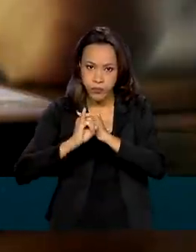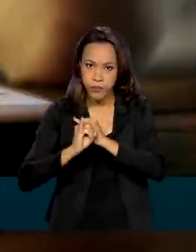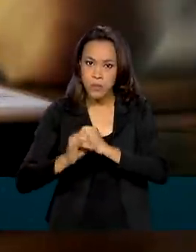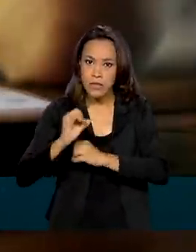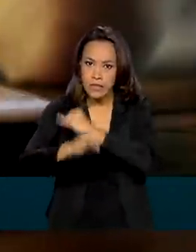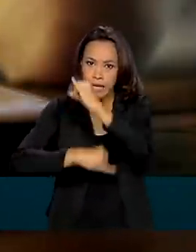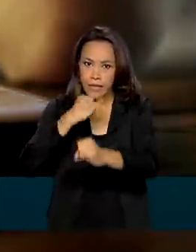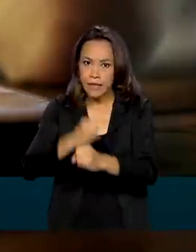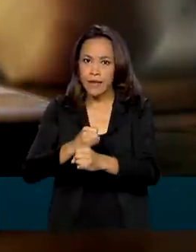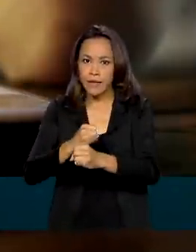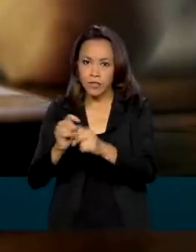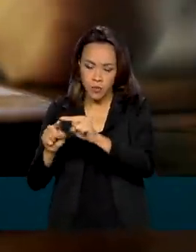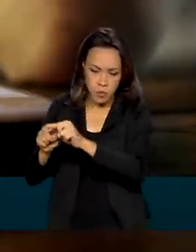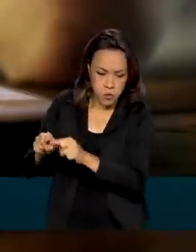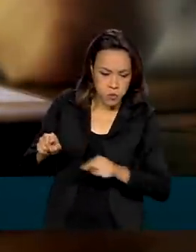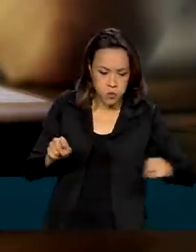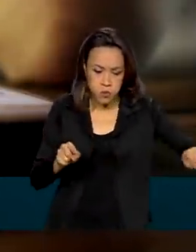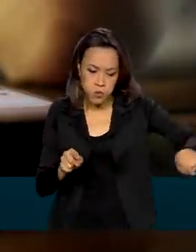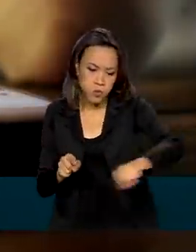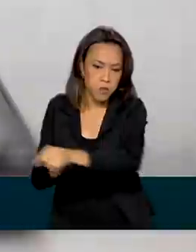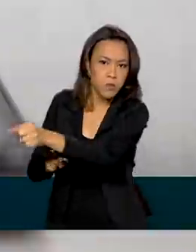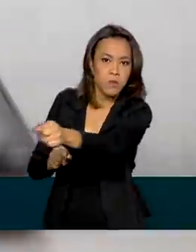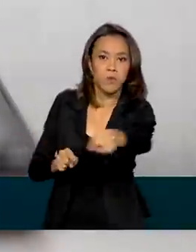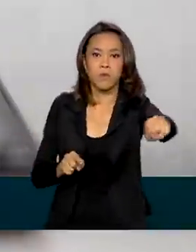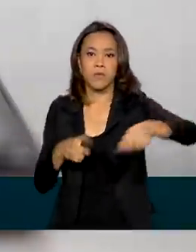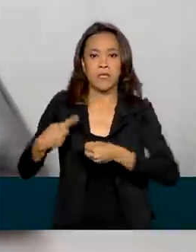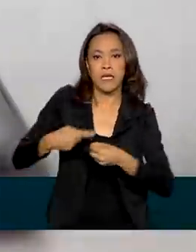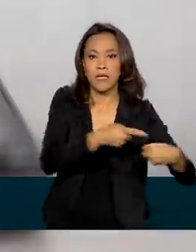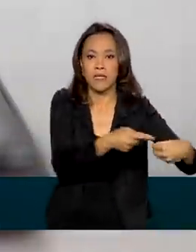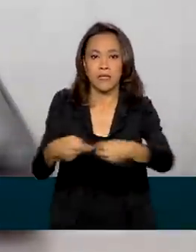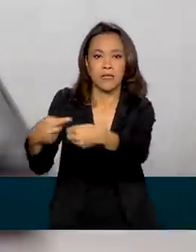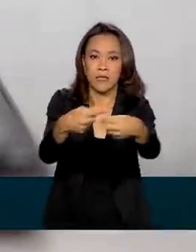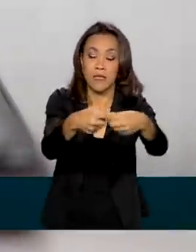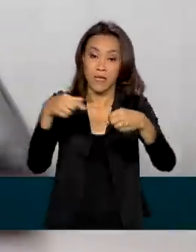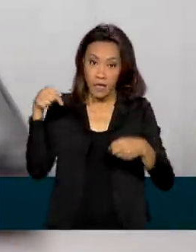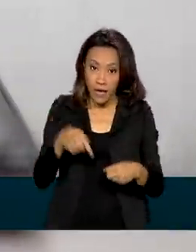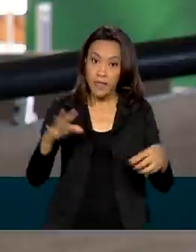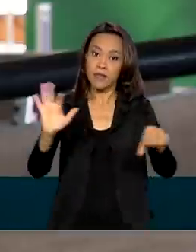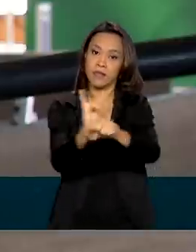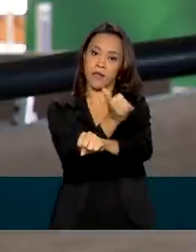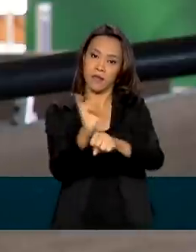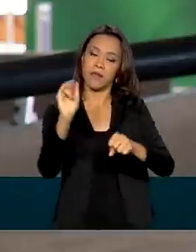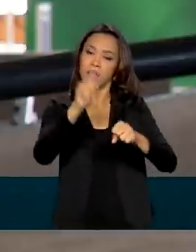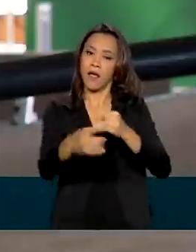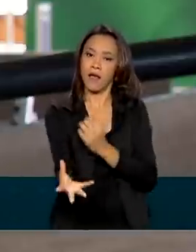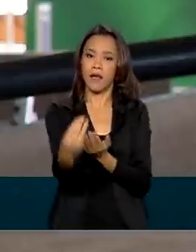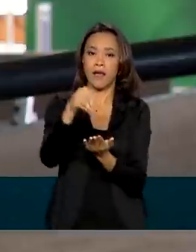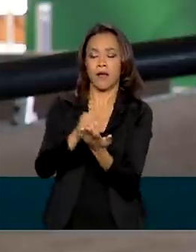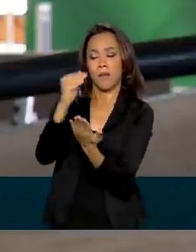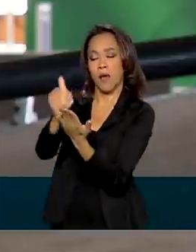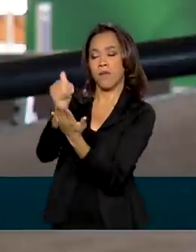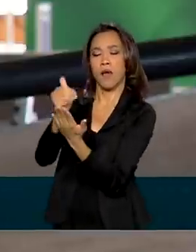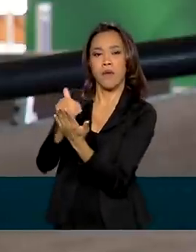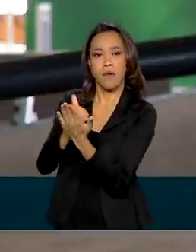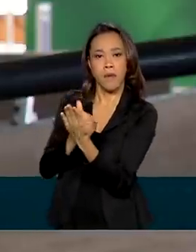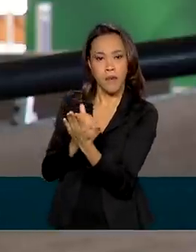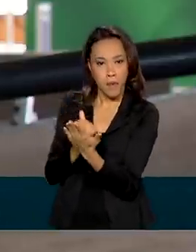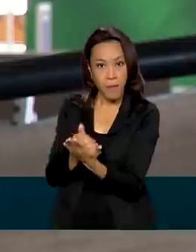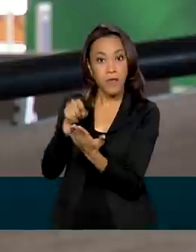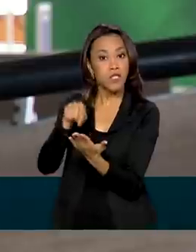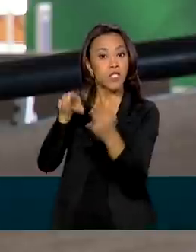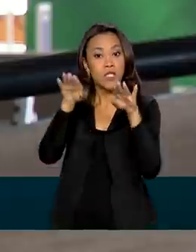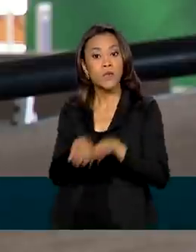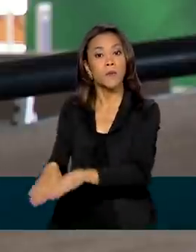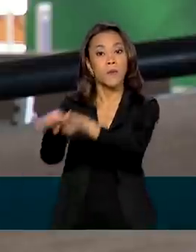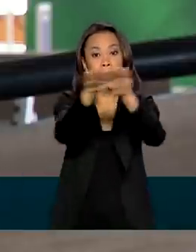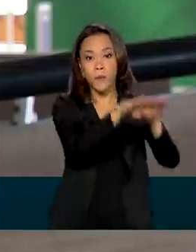cidades e a rede nacional de telecomunicações. Essas medidas fazem parte do Plano Geral de Metas de Universalização